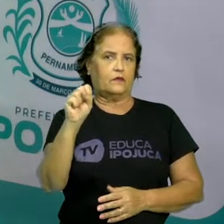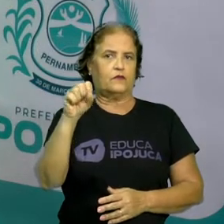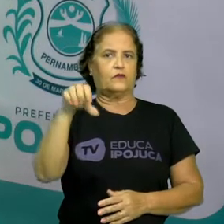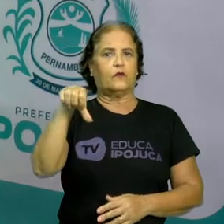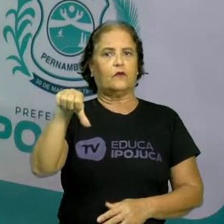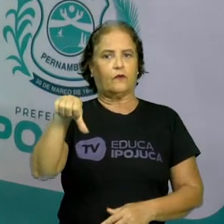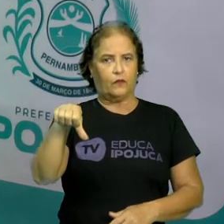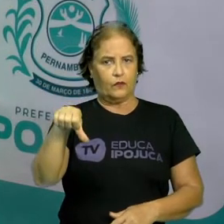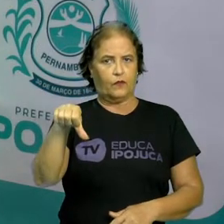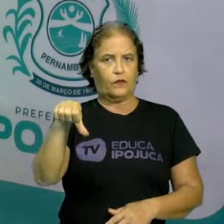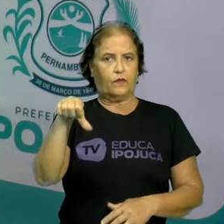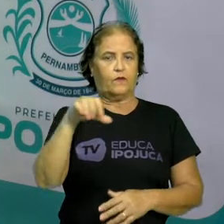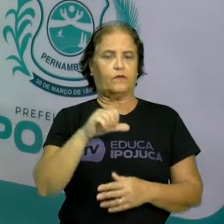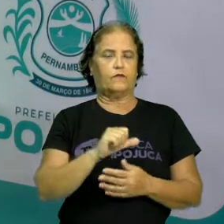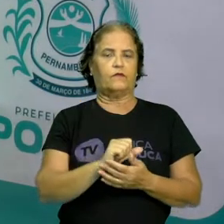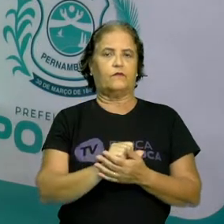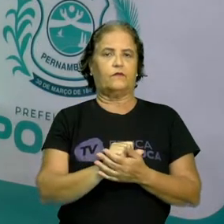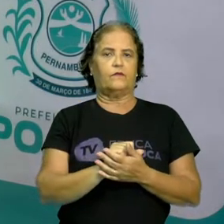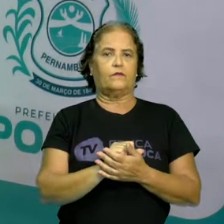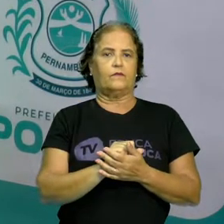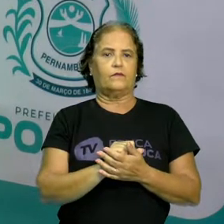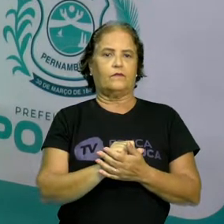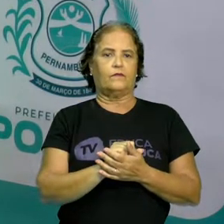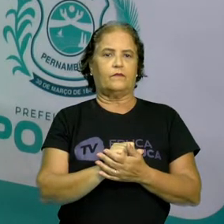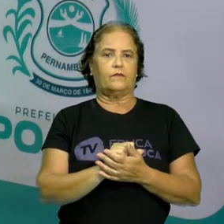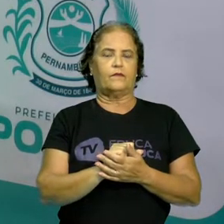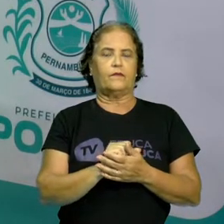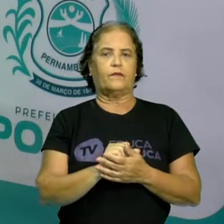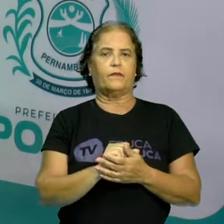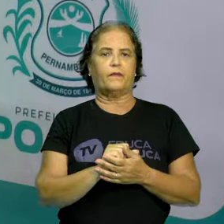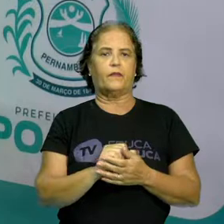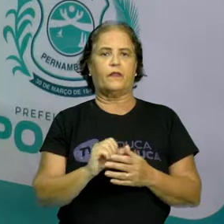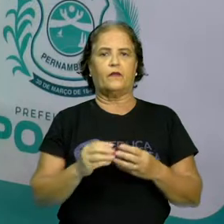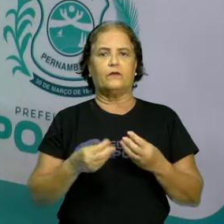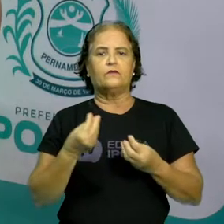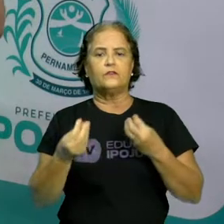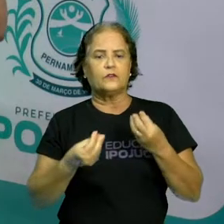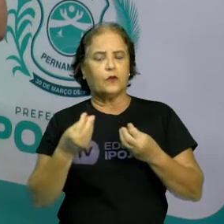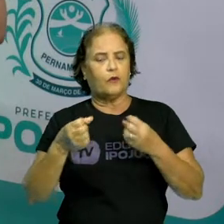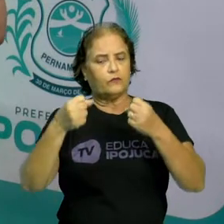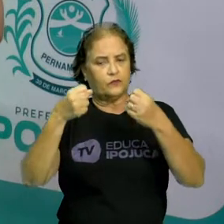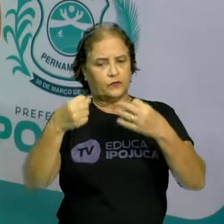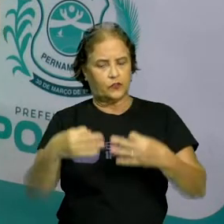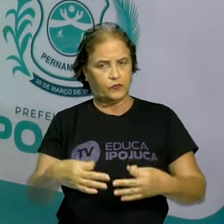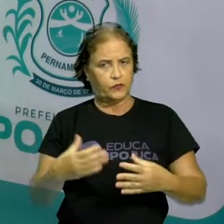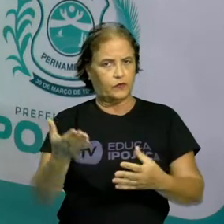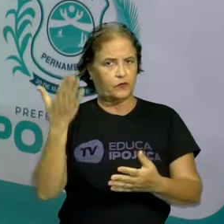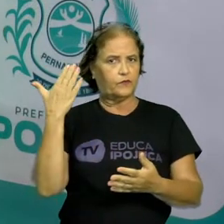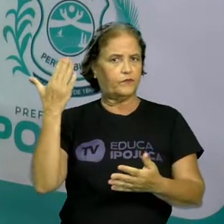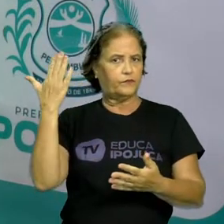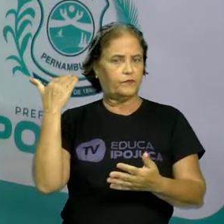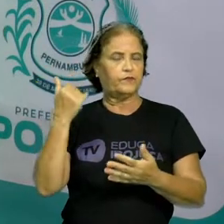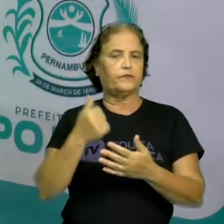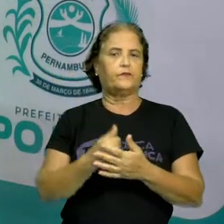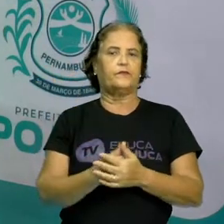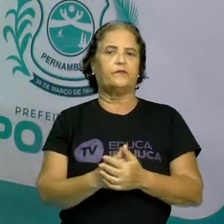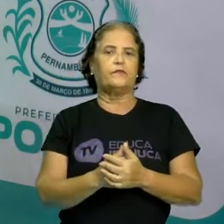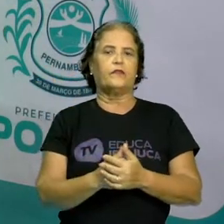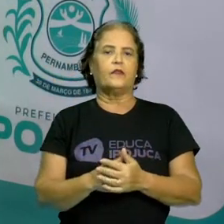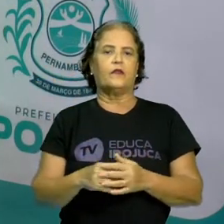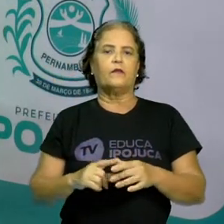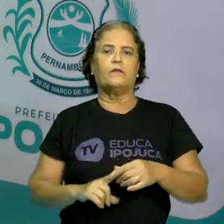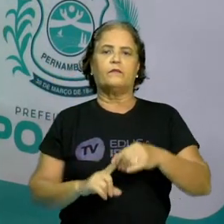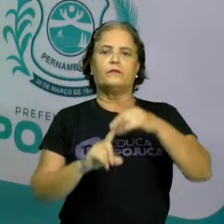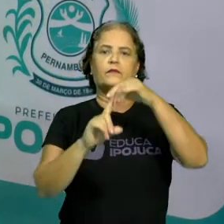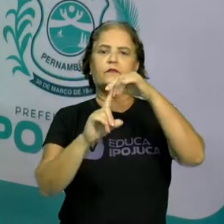e 9. Bom, como eu já falei anteriormente para vocês, a principal